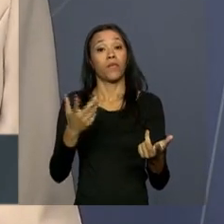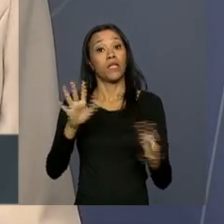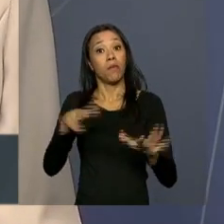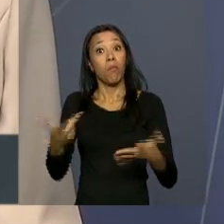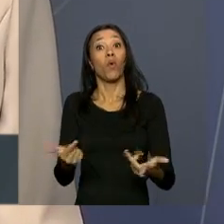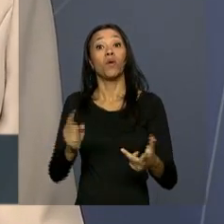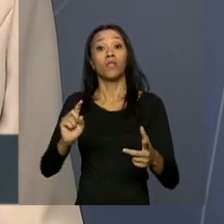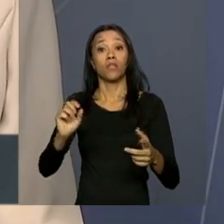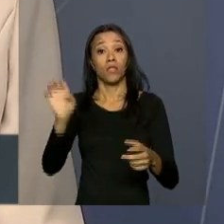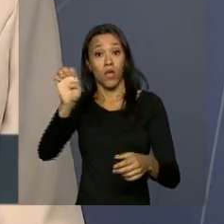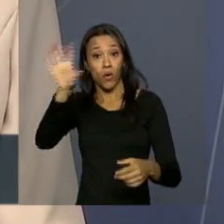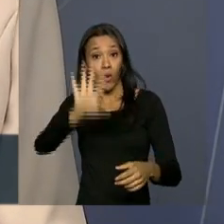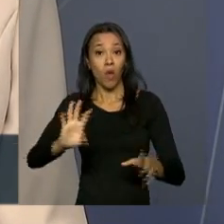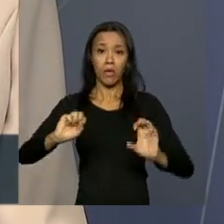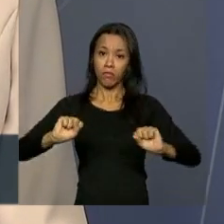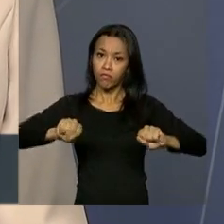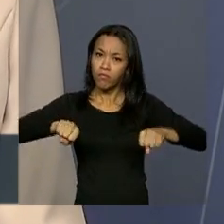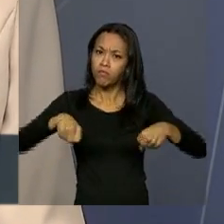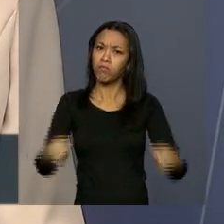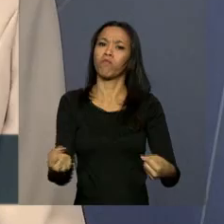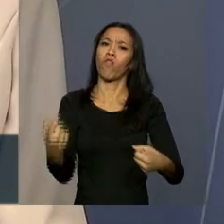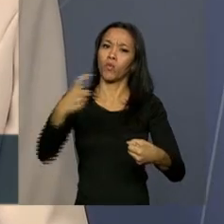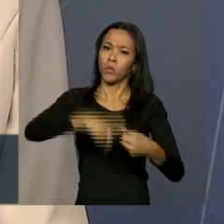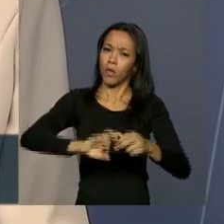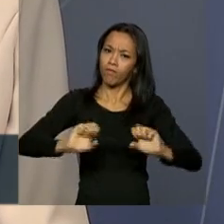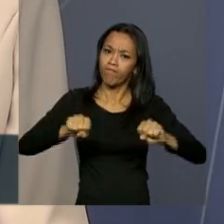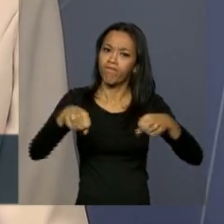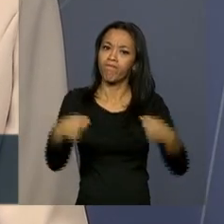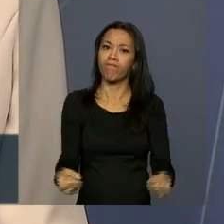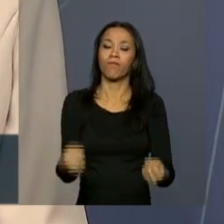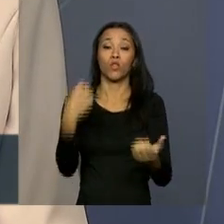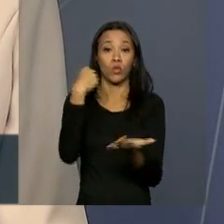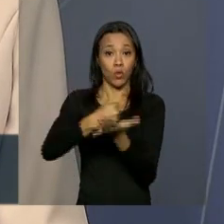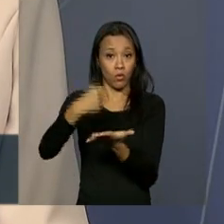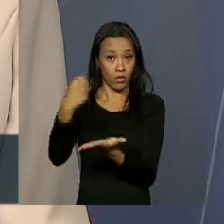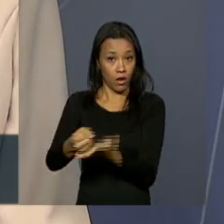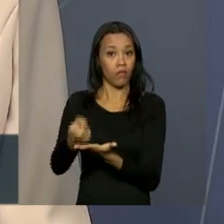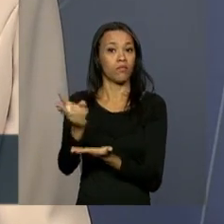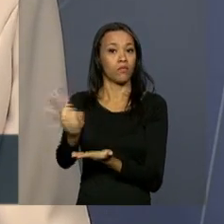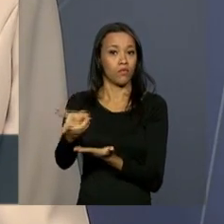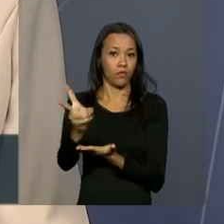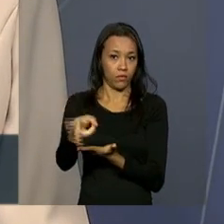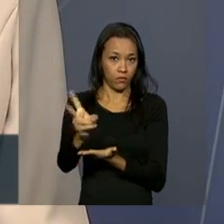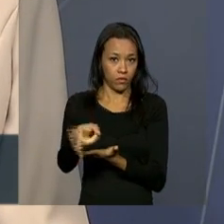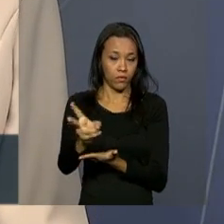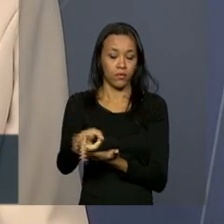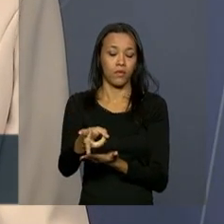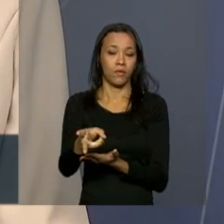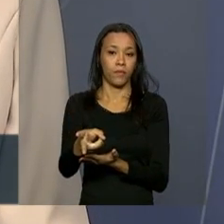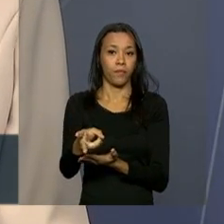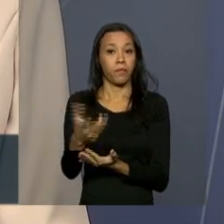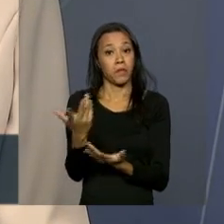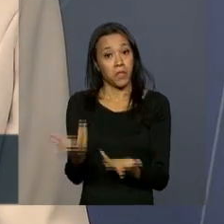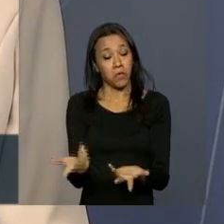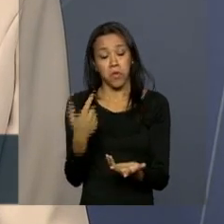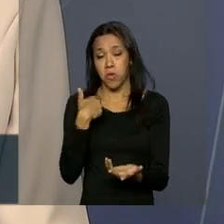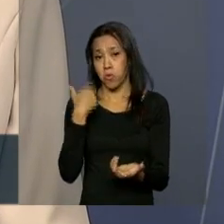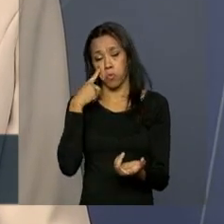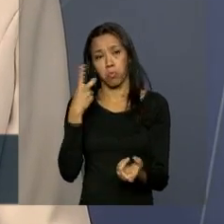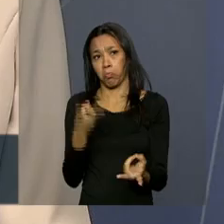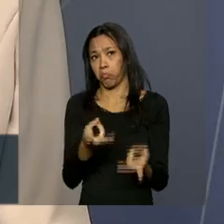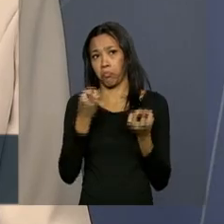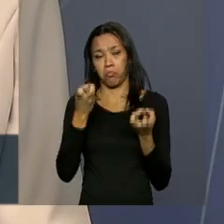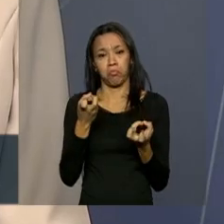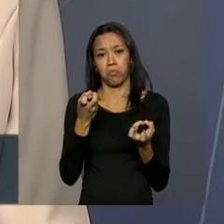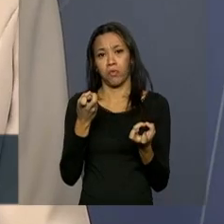recuperação e todos os contratos existentes foram mantidos. Não vejo nenhuma razão